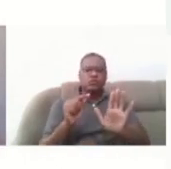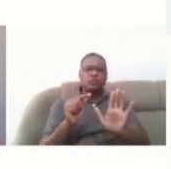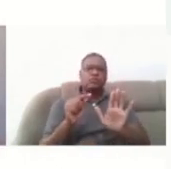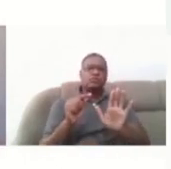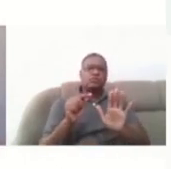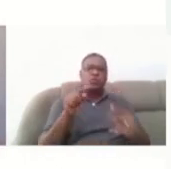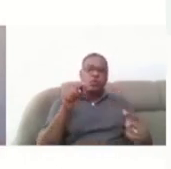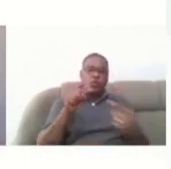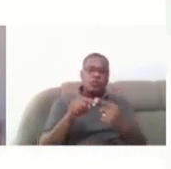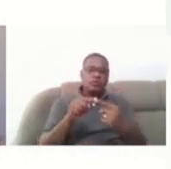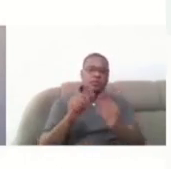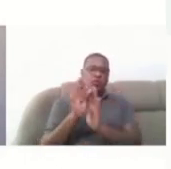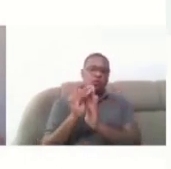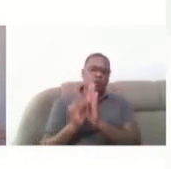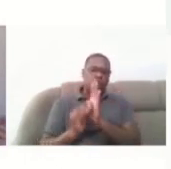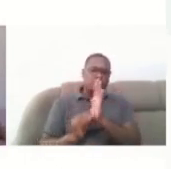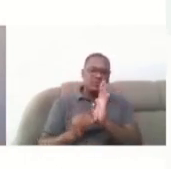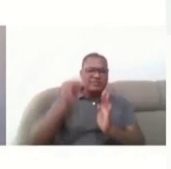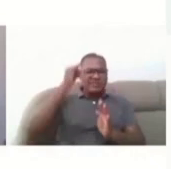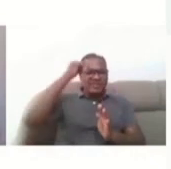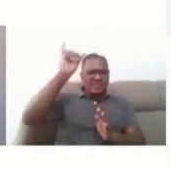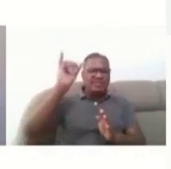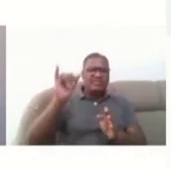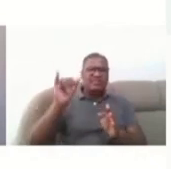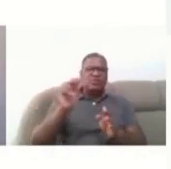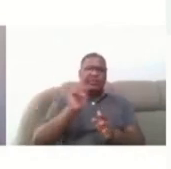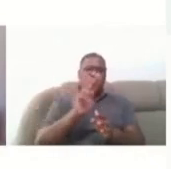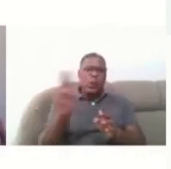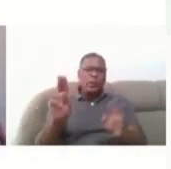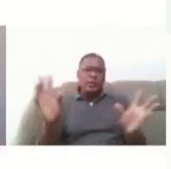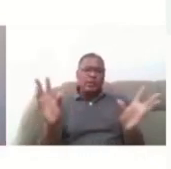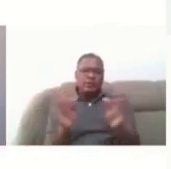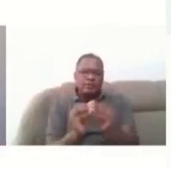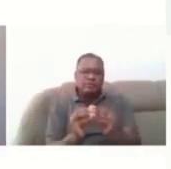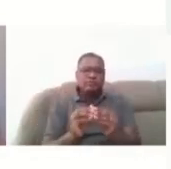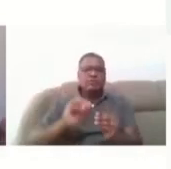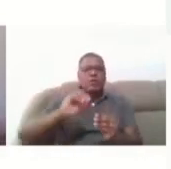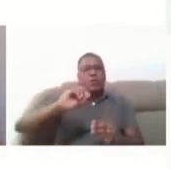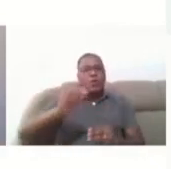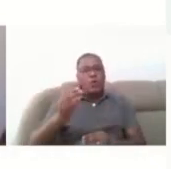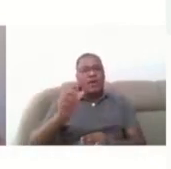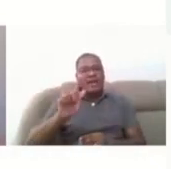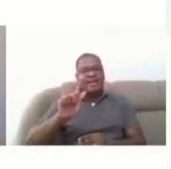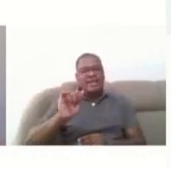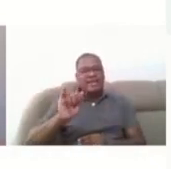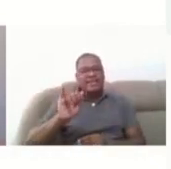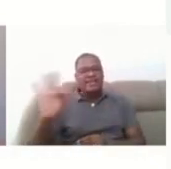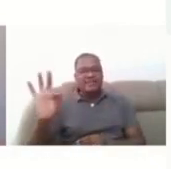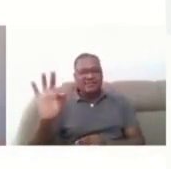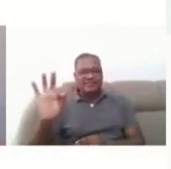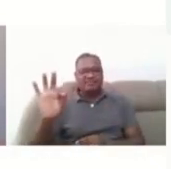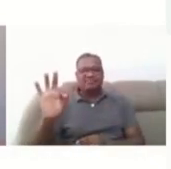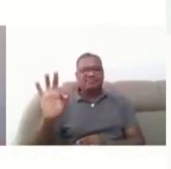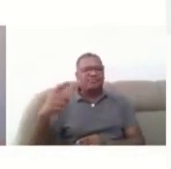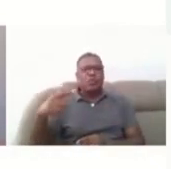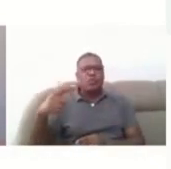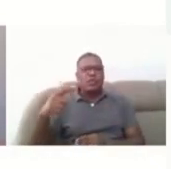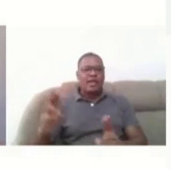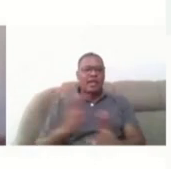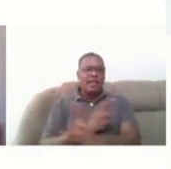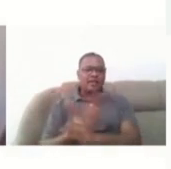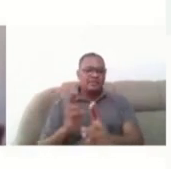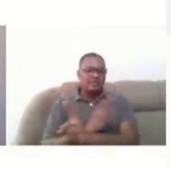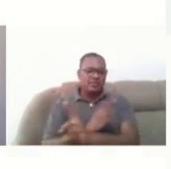que está sendo mostrado. Evitar abreviaturas ou GIFs que não vão ter relação com o